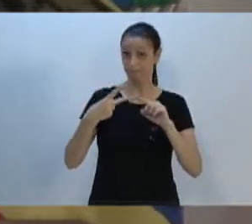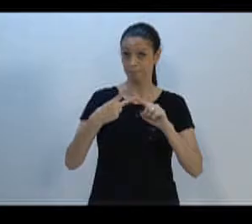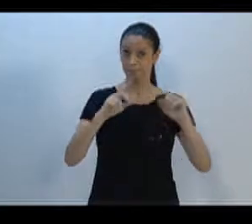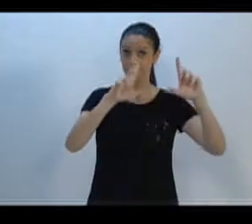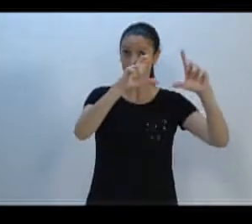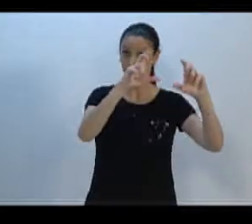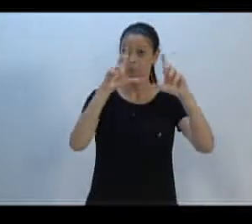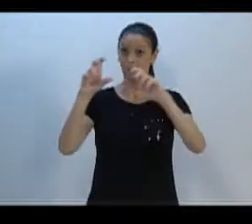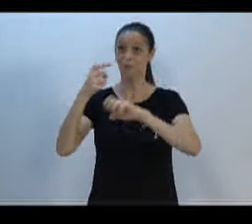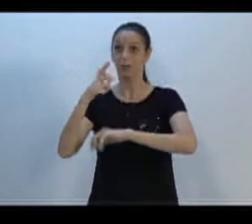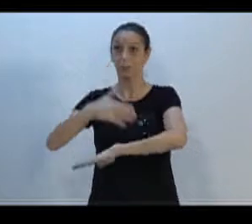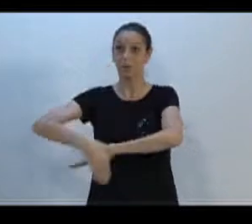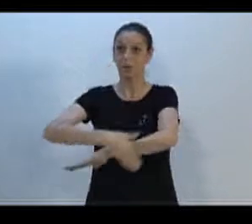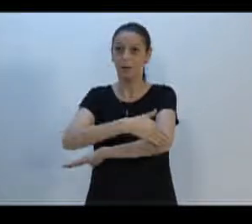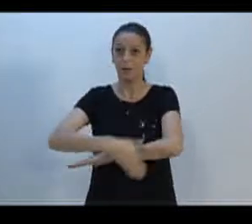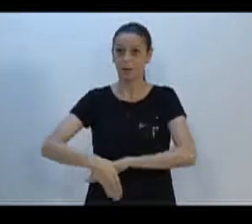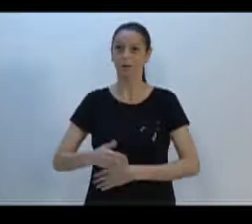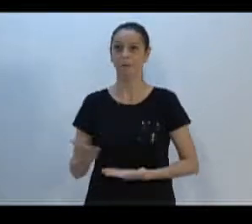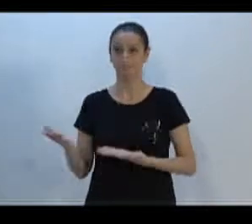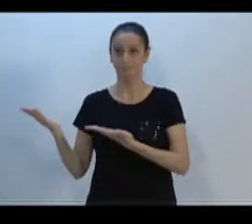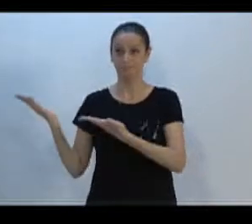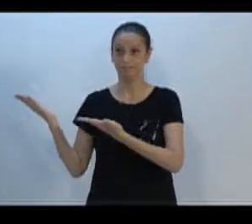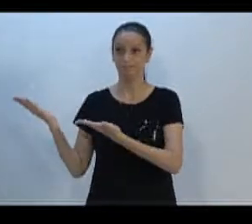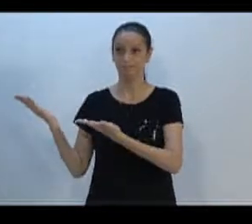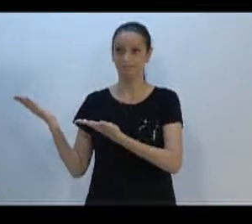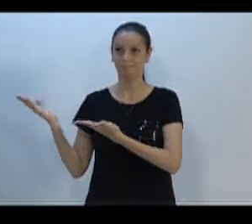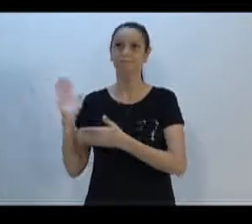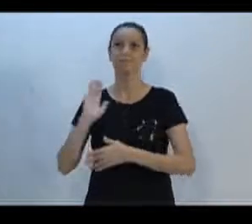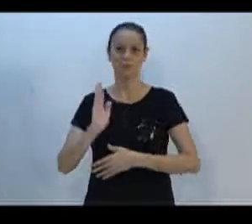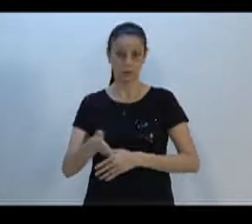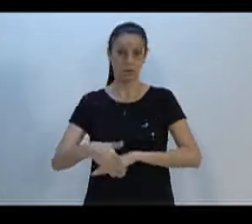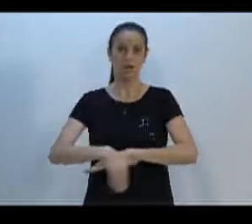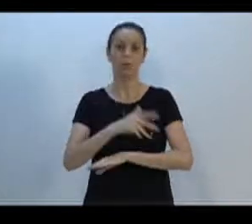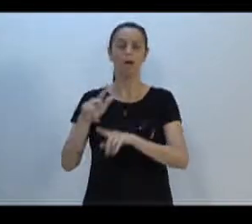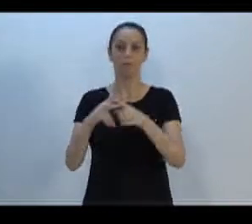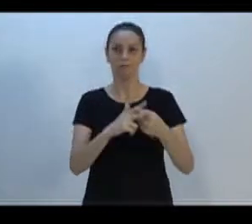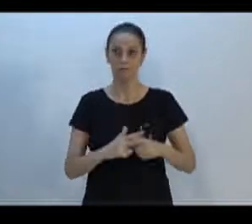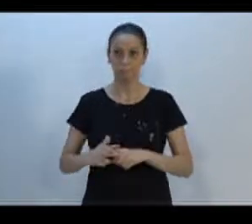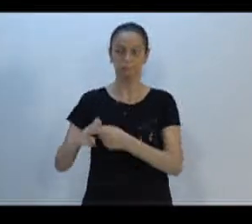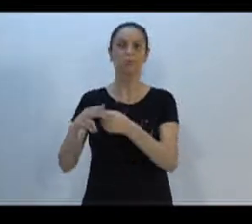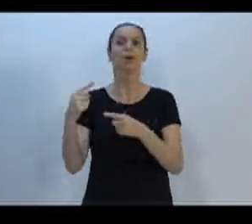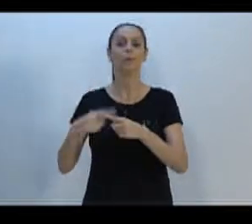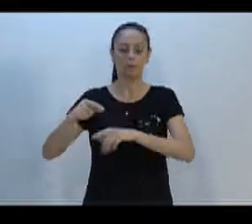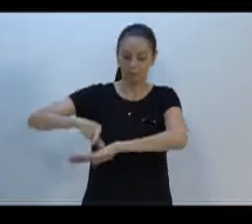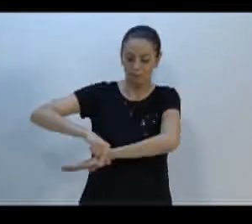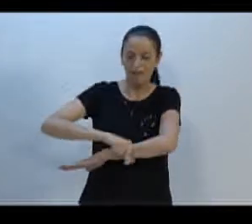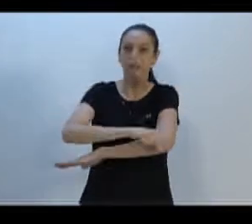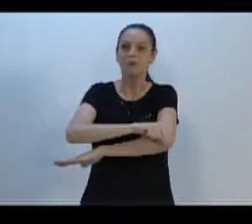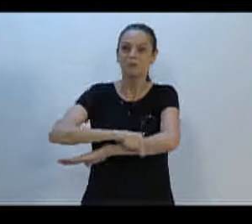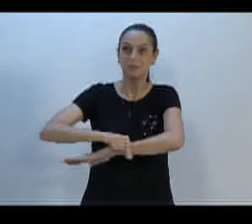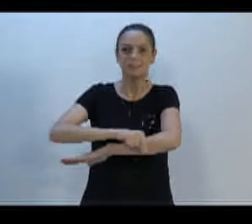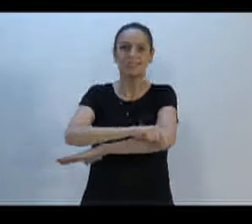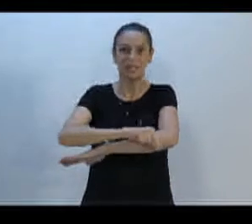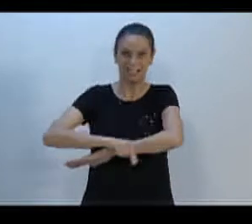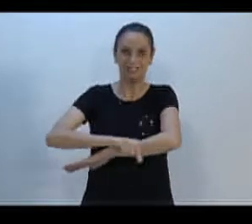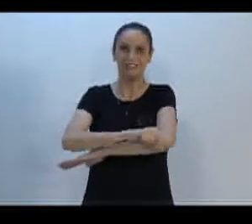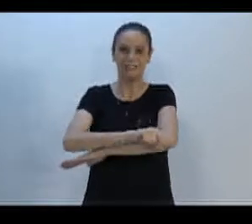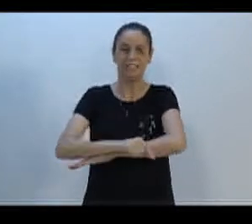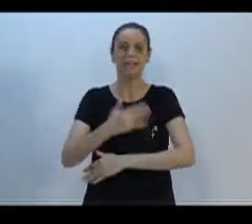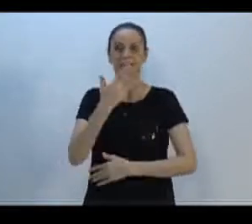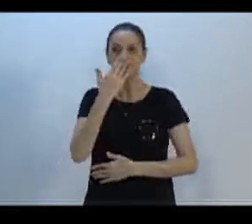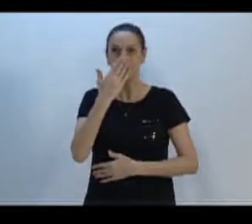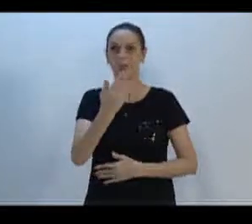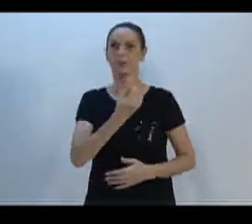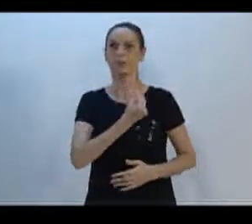Bernardo Schadenmantel. Foi feito um conserto, derrubaram essa calçada ali do governo, olha ali, em frente ao número 1